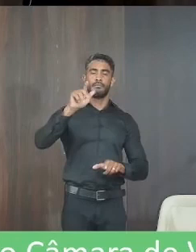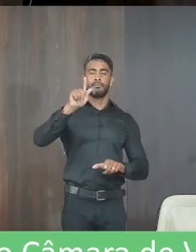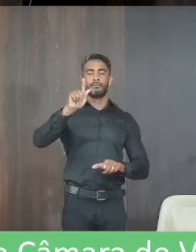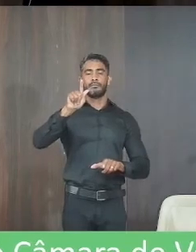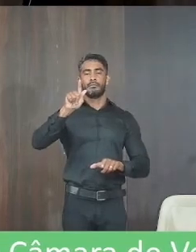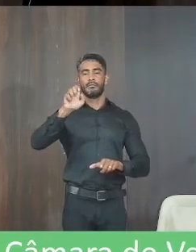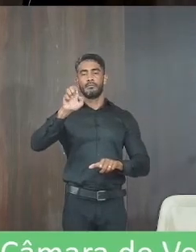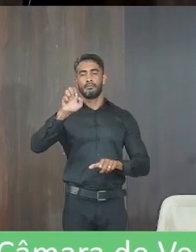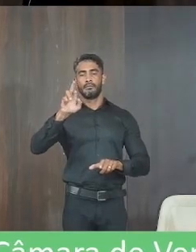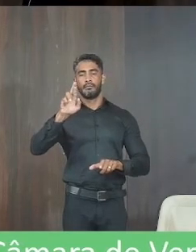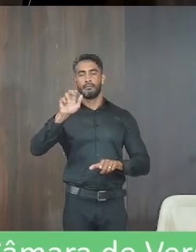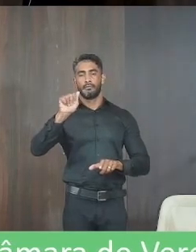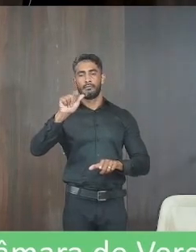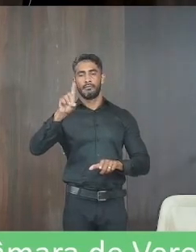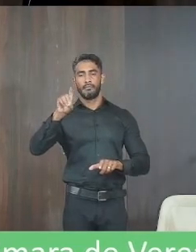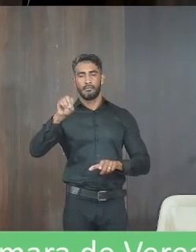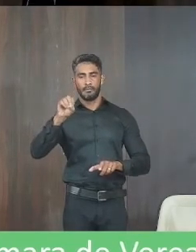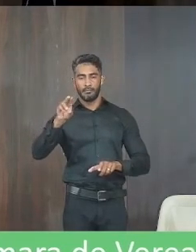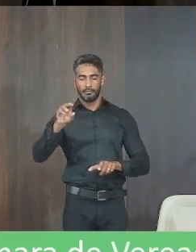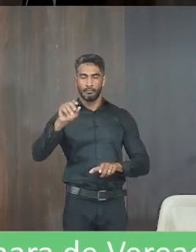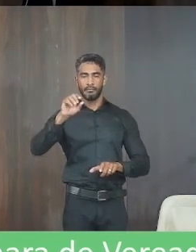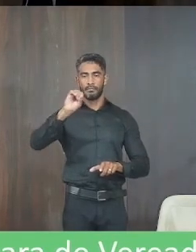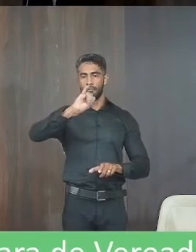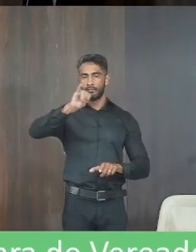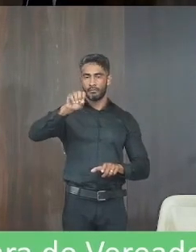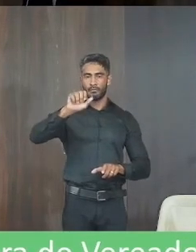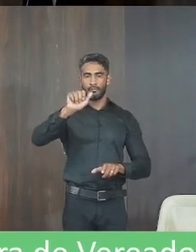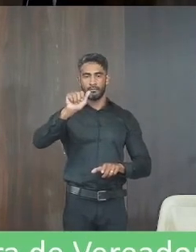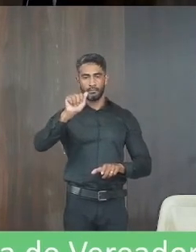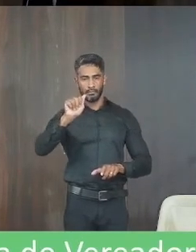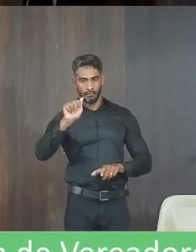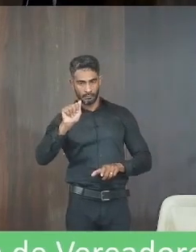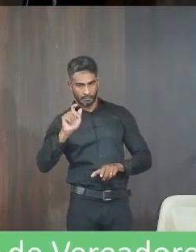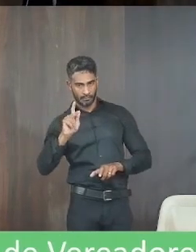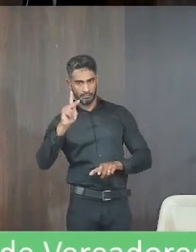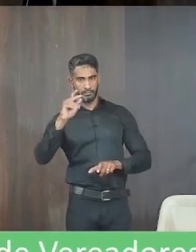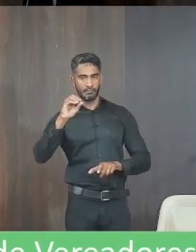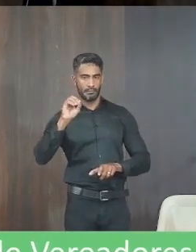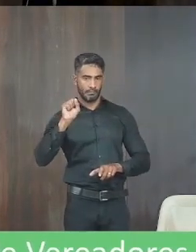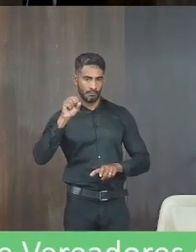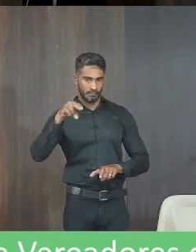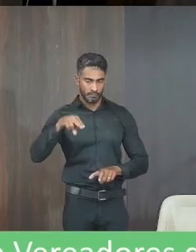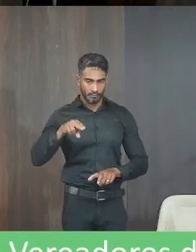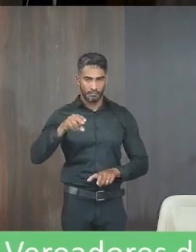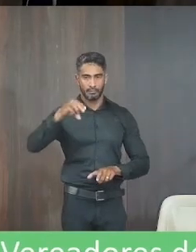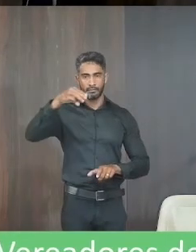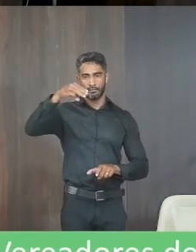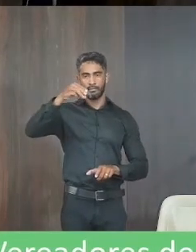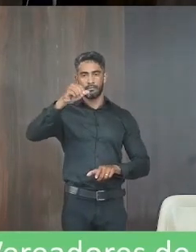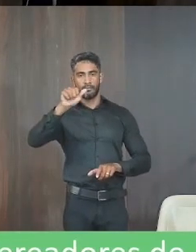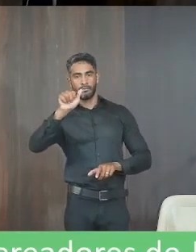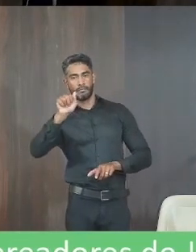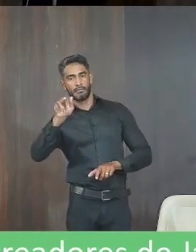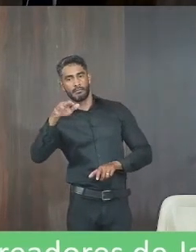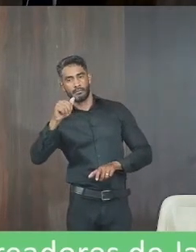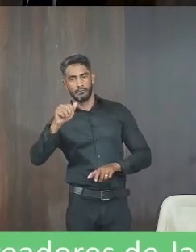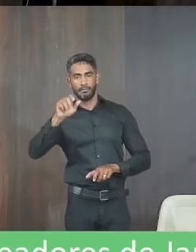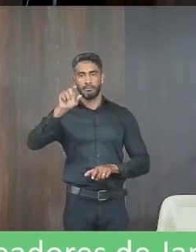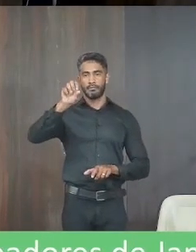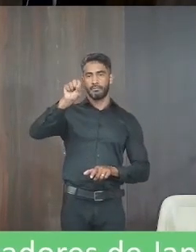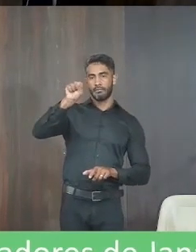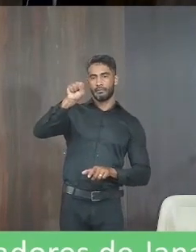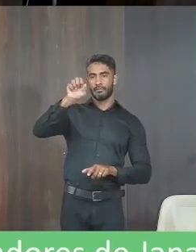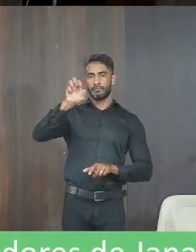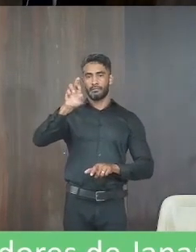Vieira Jacques Davis Carvalho Dias Maurício Sérgio Souza e Silva e Sérgio de Oliveira